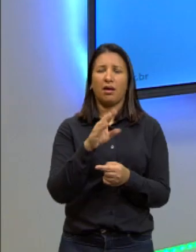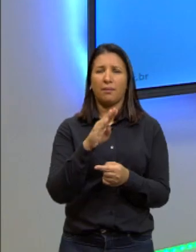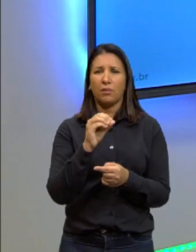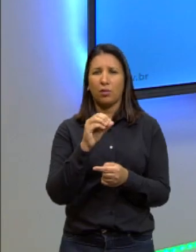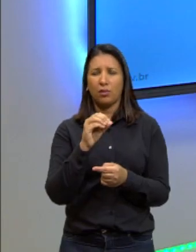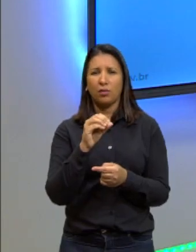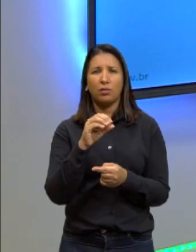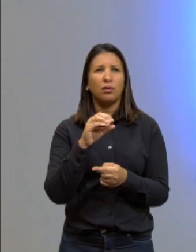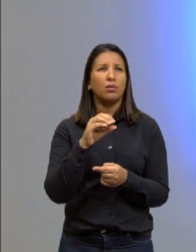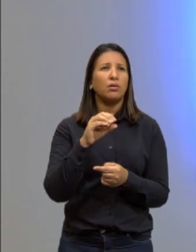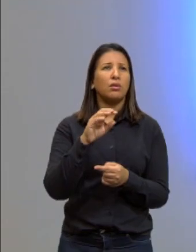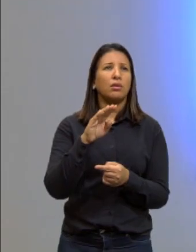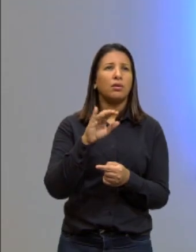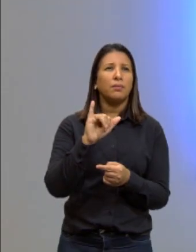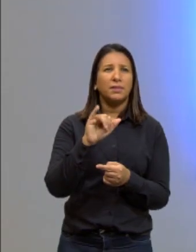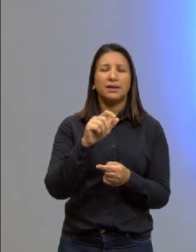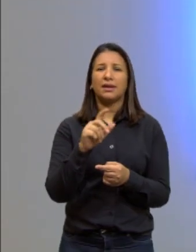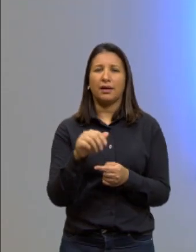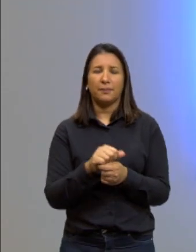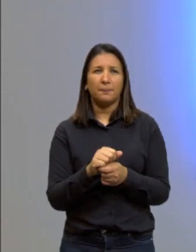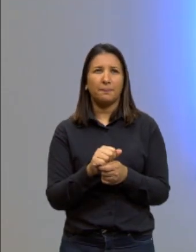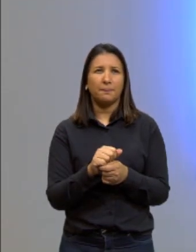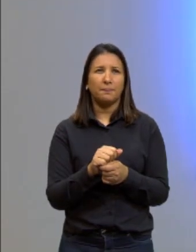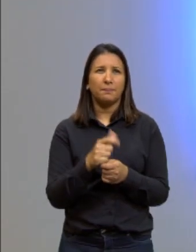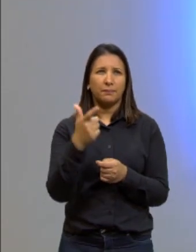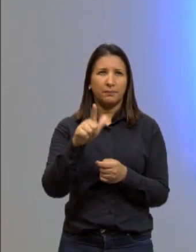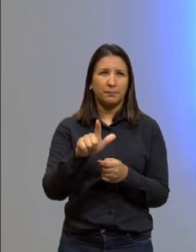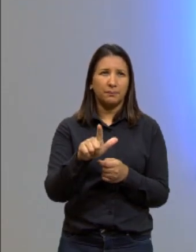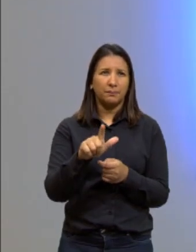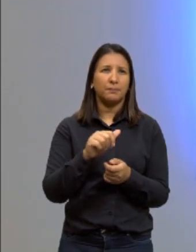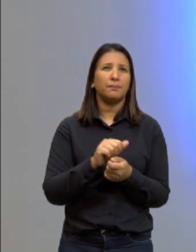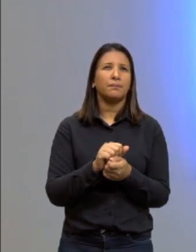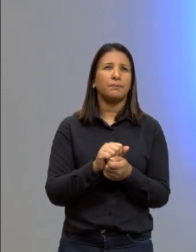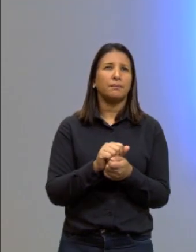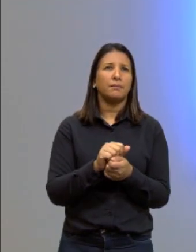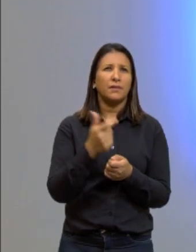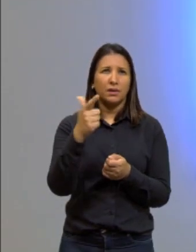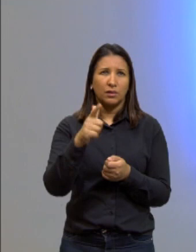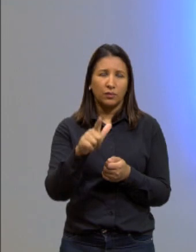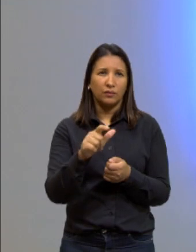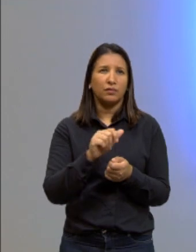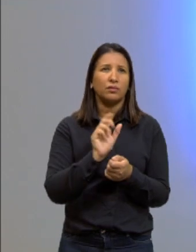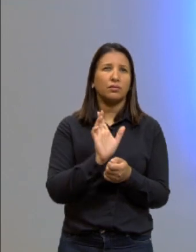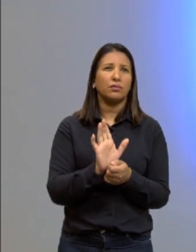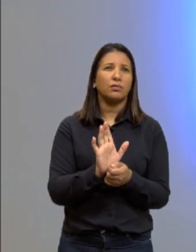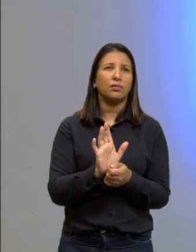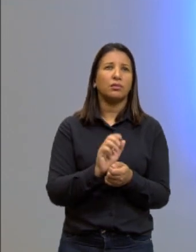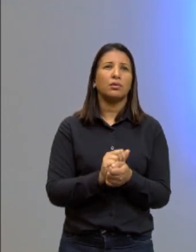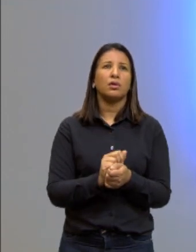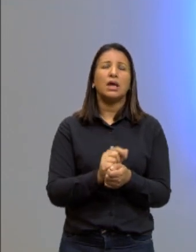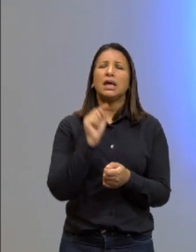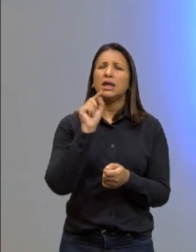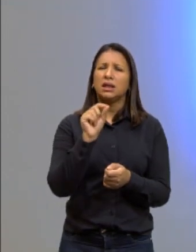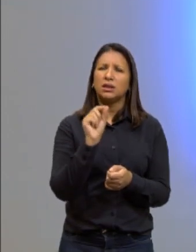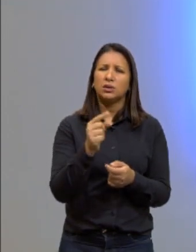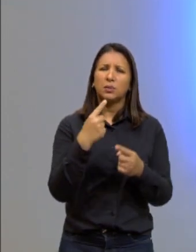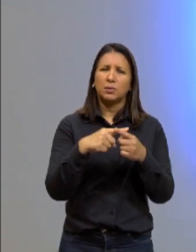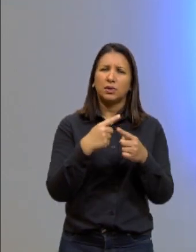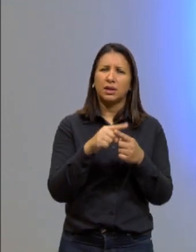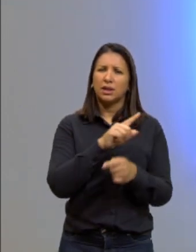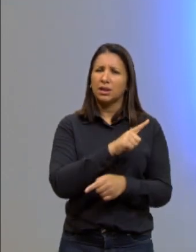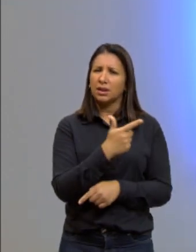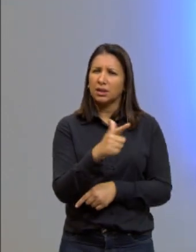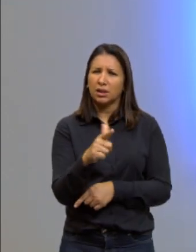falta de revisão na hora de passar a limpo. E aí ela coloca isso porque não